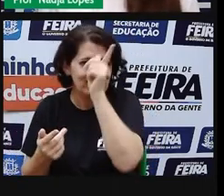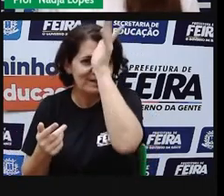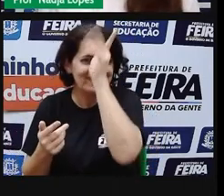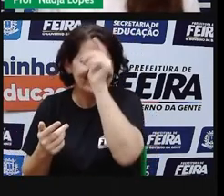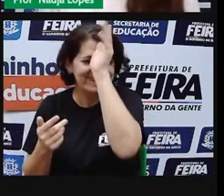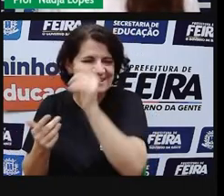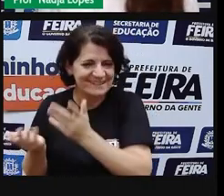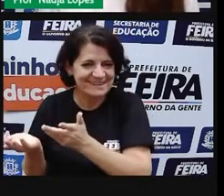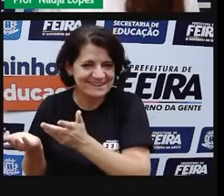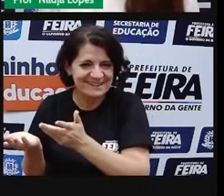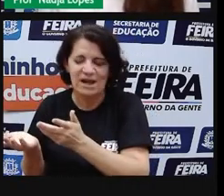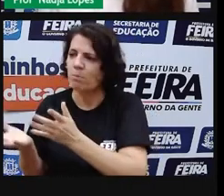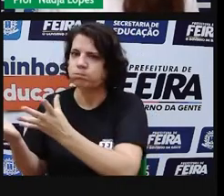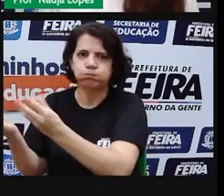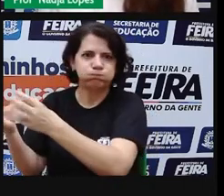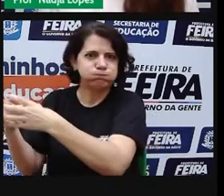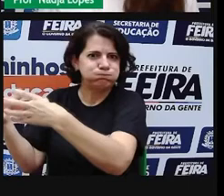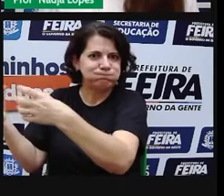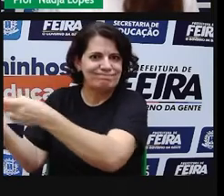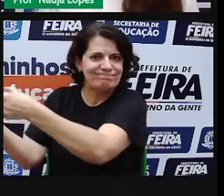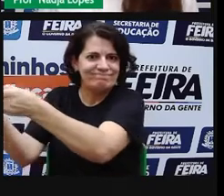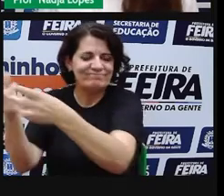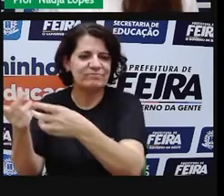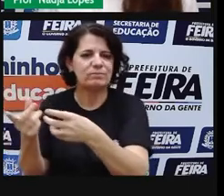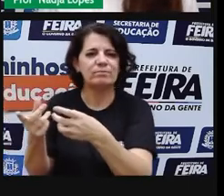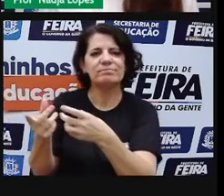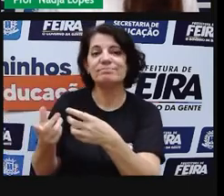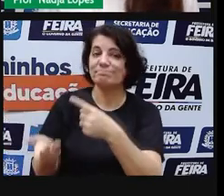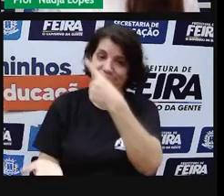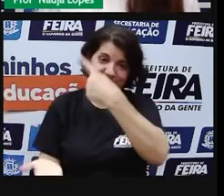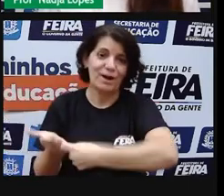E o bairro recebeu o nome Ave Ário.